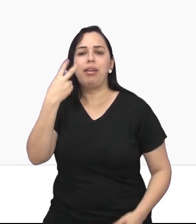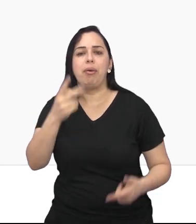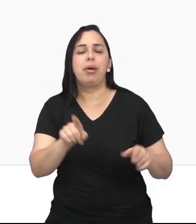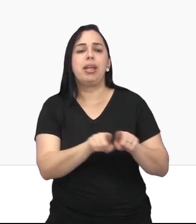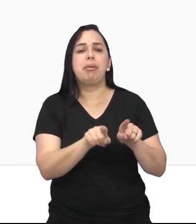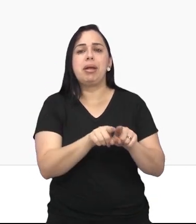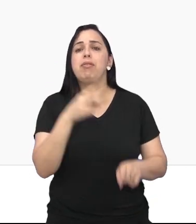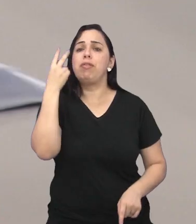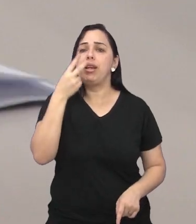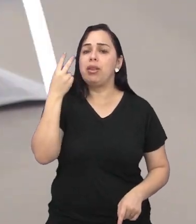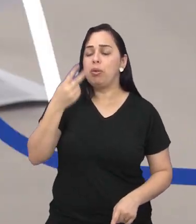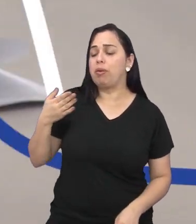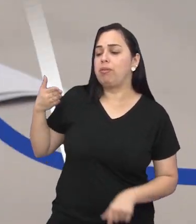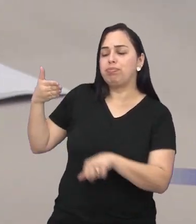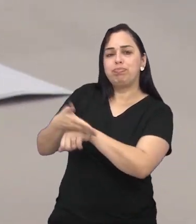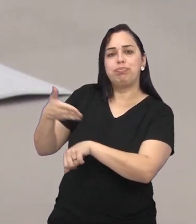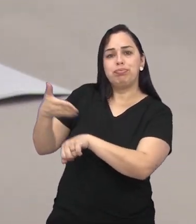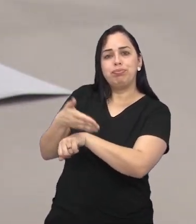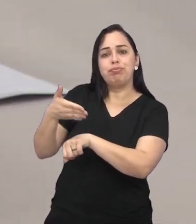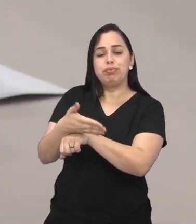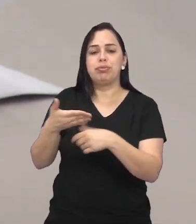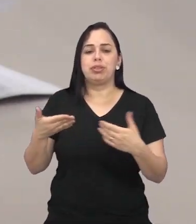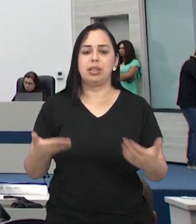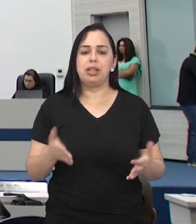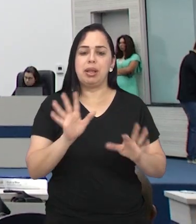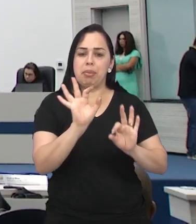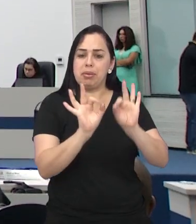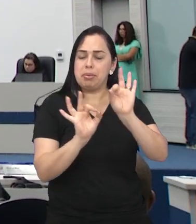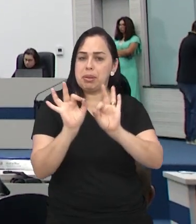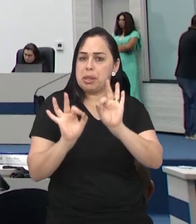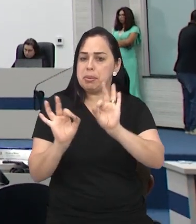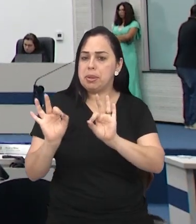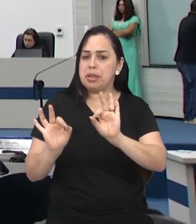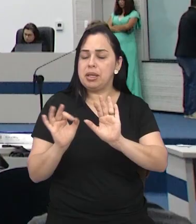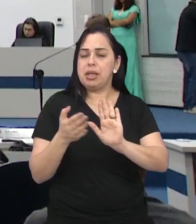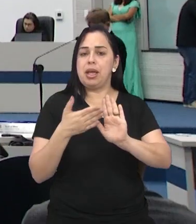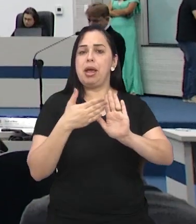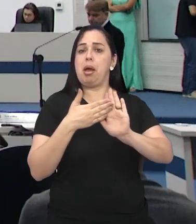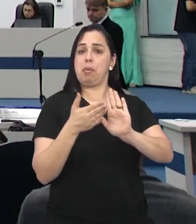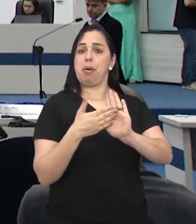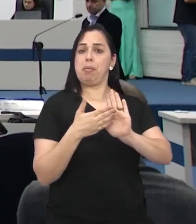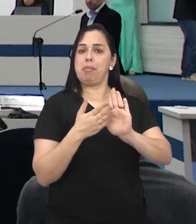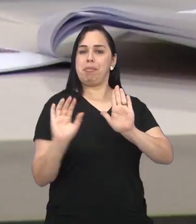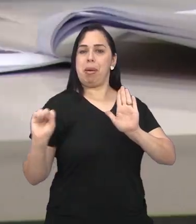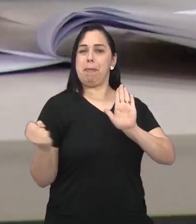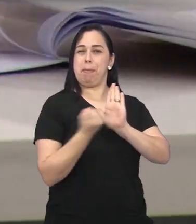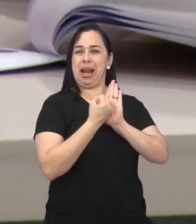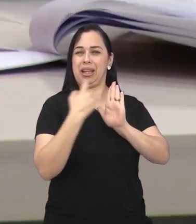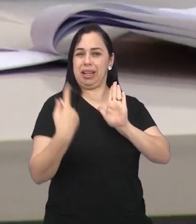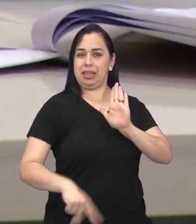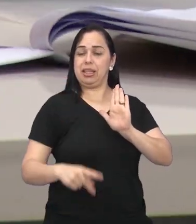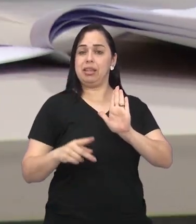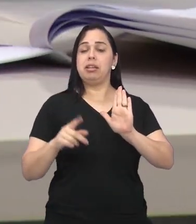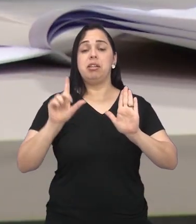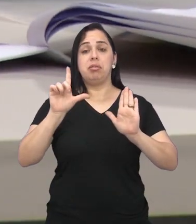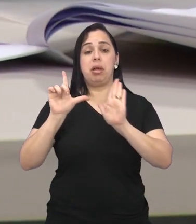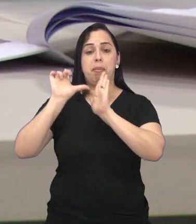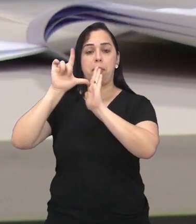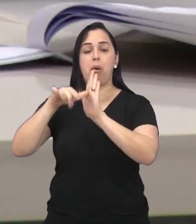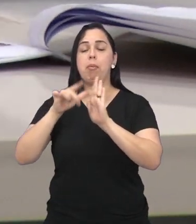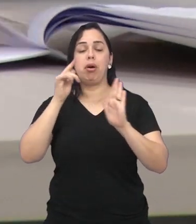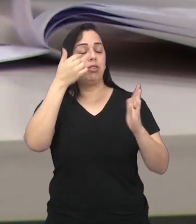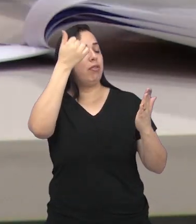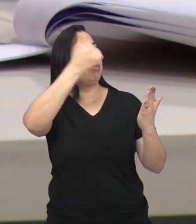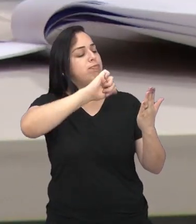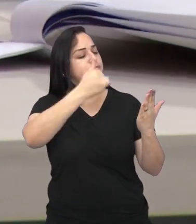em plenário. Além de organizar o trabalho dos parlamentares, a pauta é também um registro da sessão, onde é possível conferir